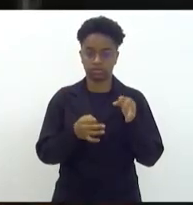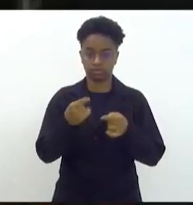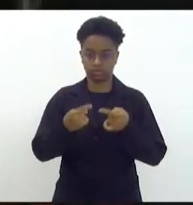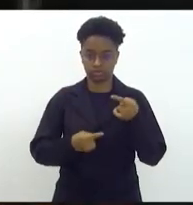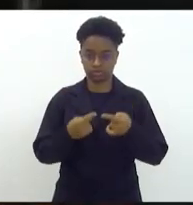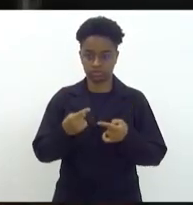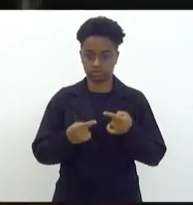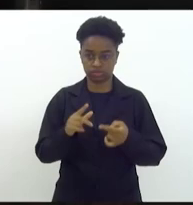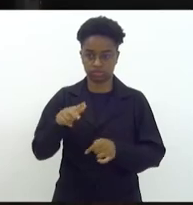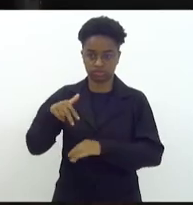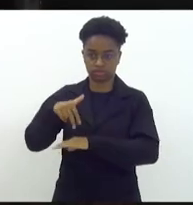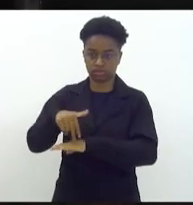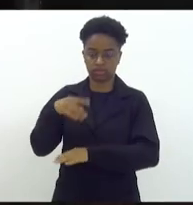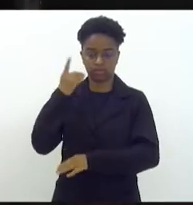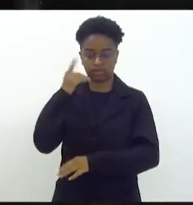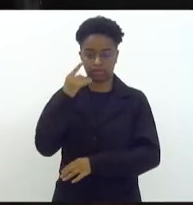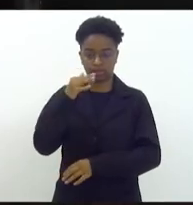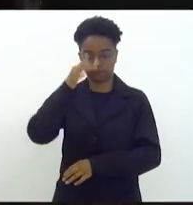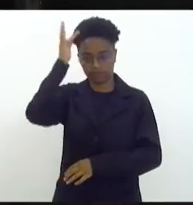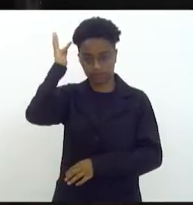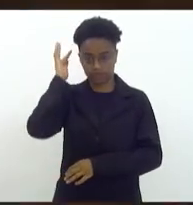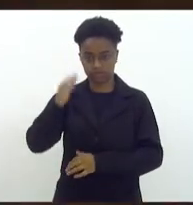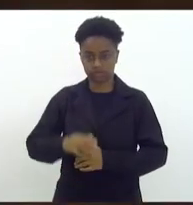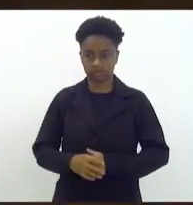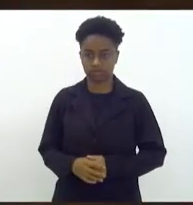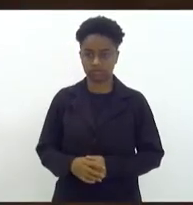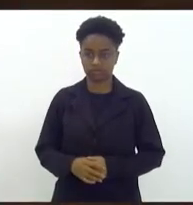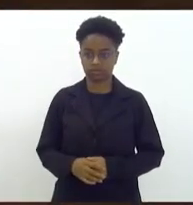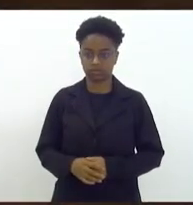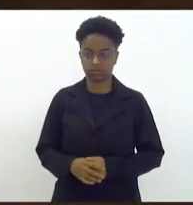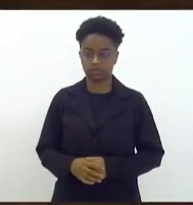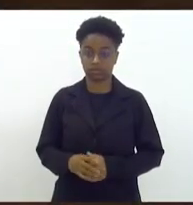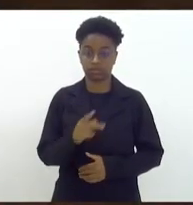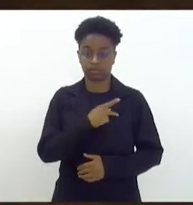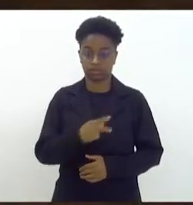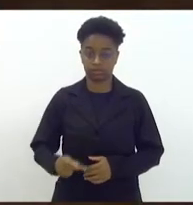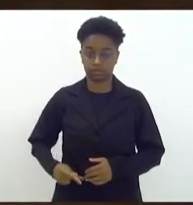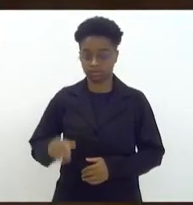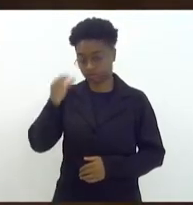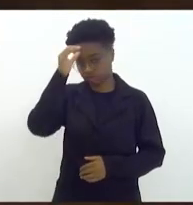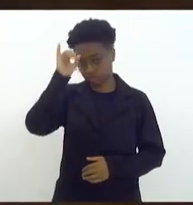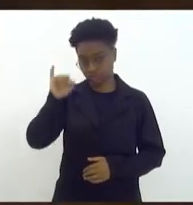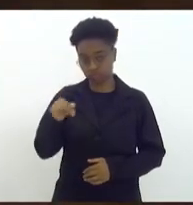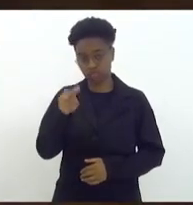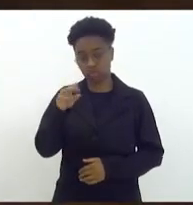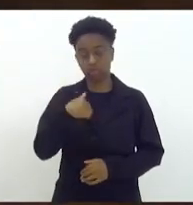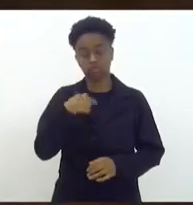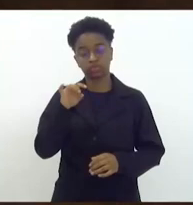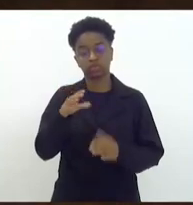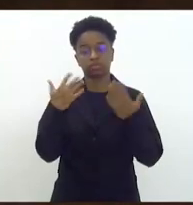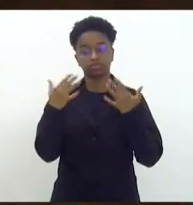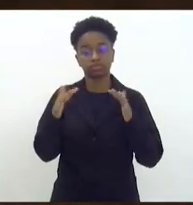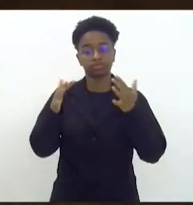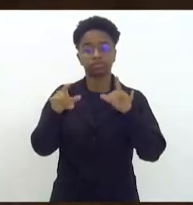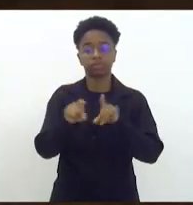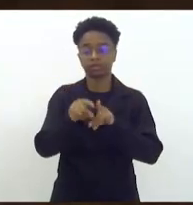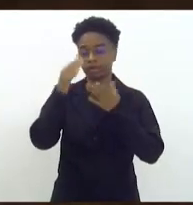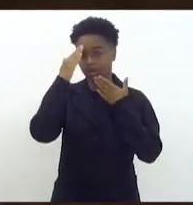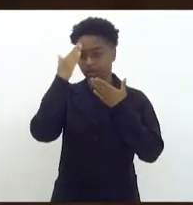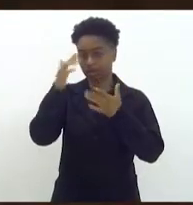Para discutir, deputado Fred Pacheco. Presidente, Tia Ju, apenas para lhe saudar e lhe agradecer pela